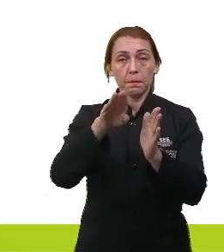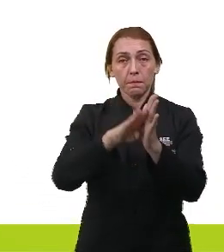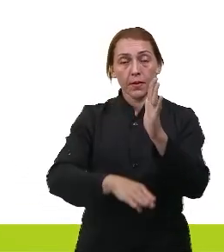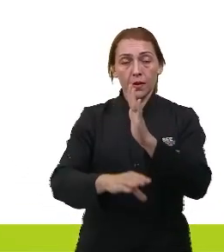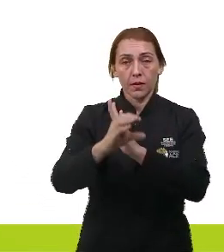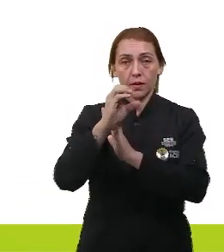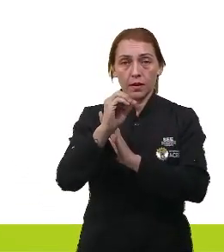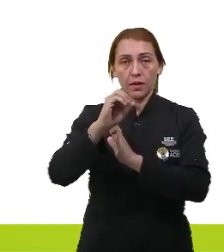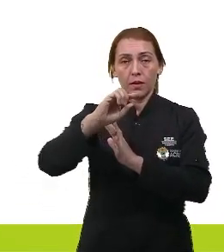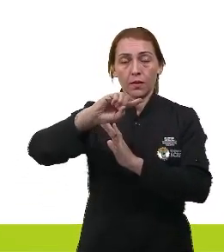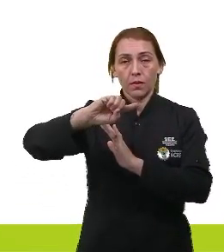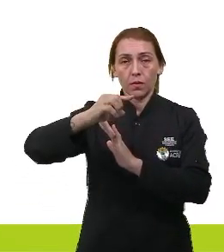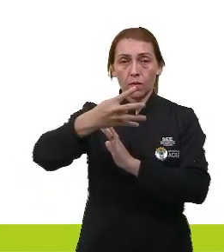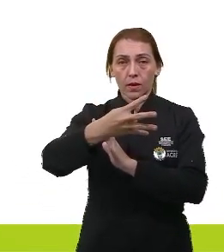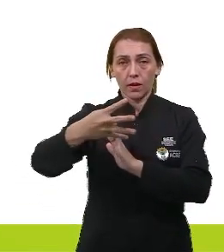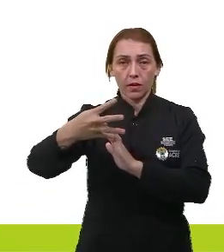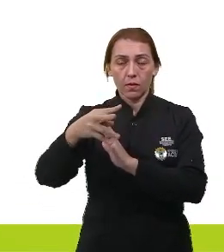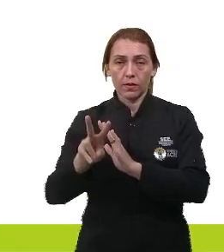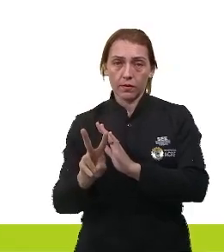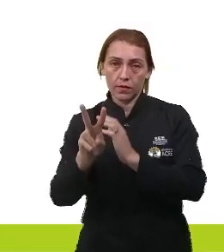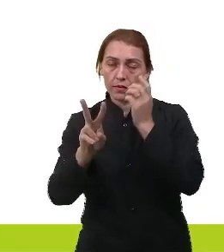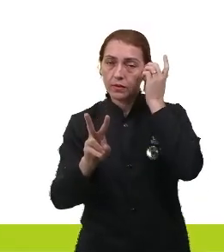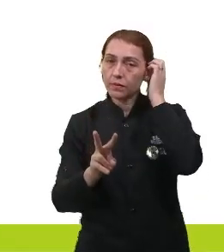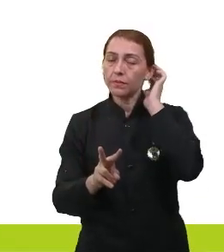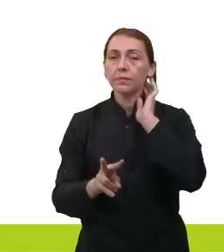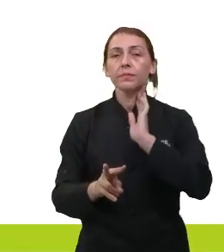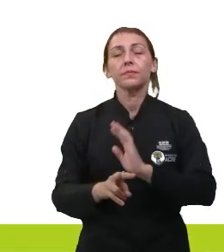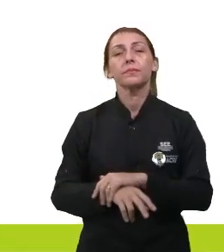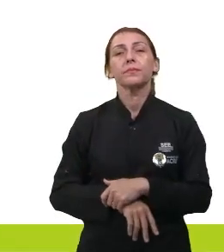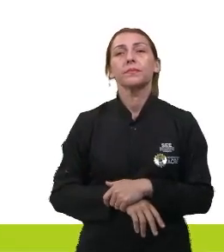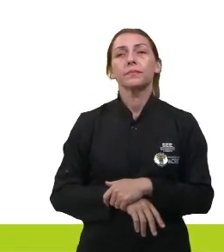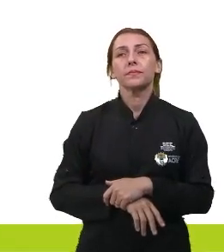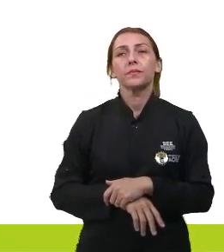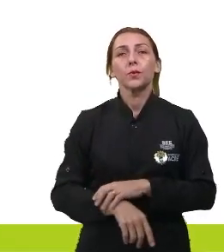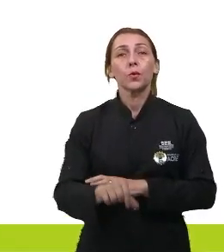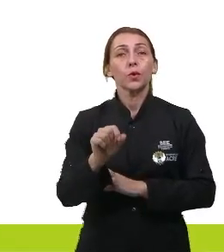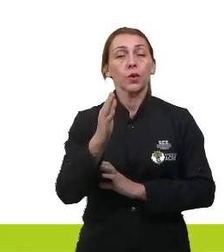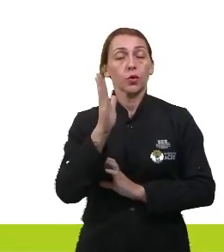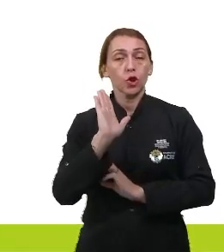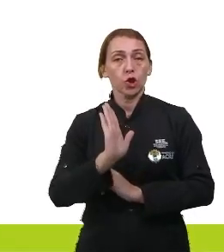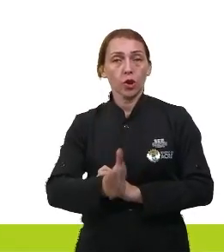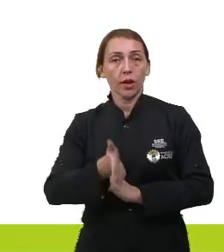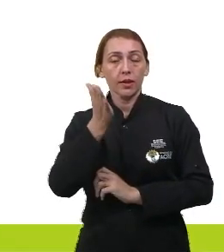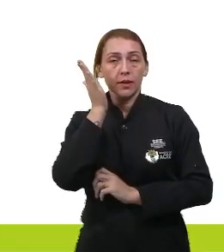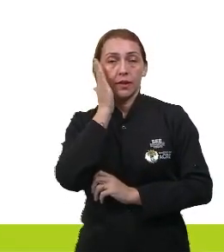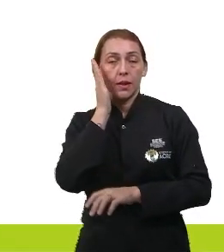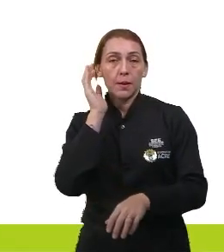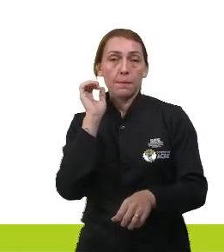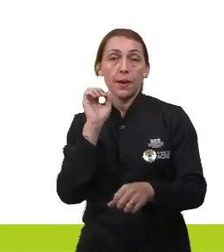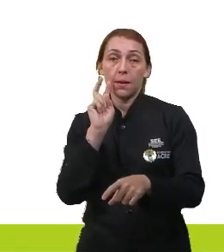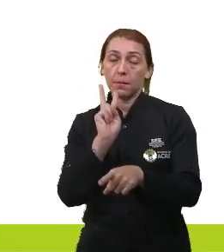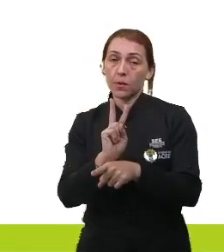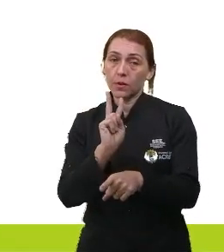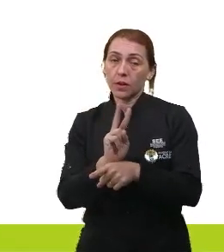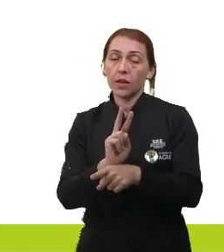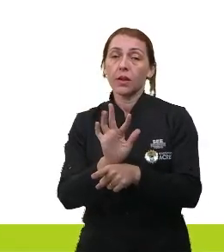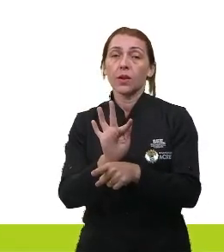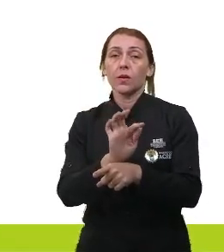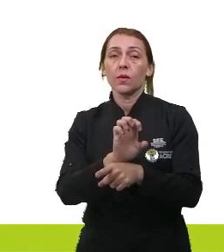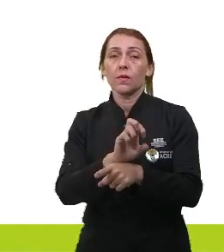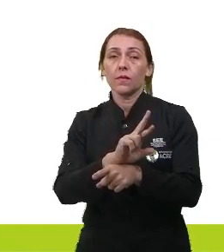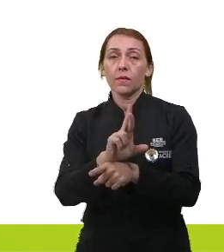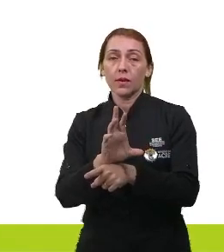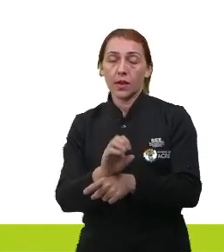zero 44 volts então pessoal o que que eu já sei para proteger o ferro